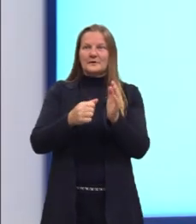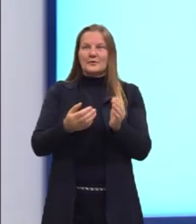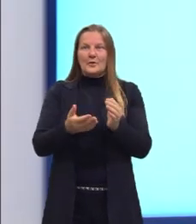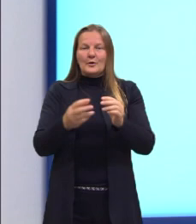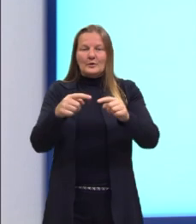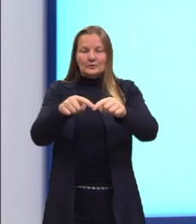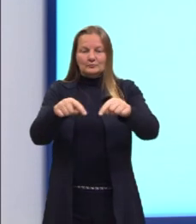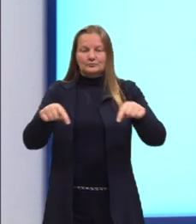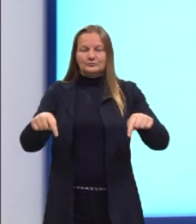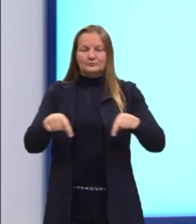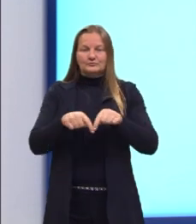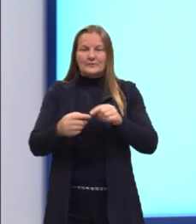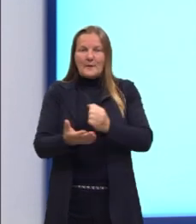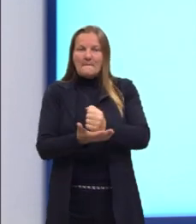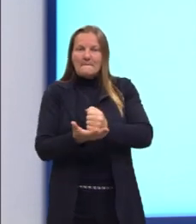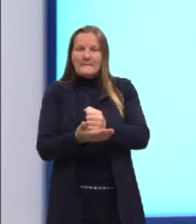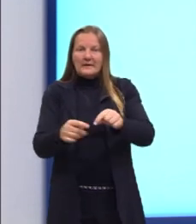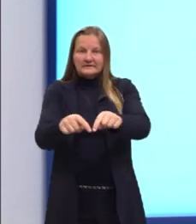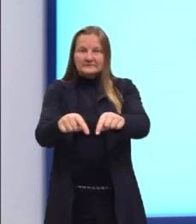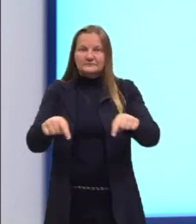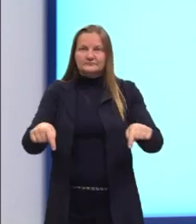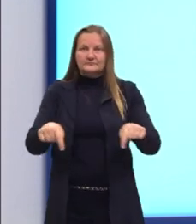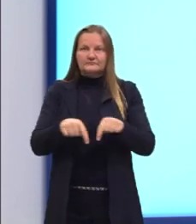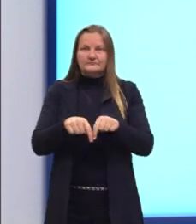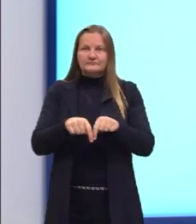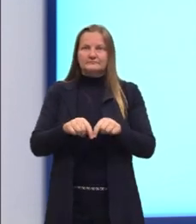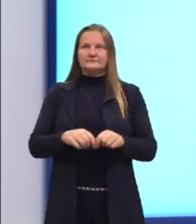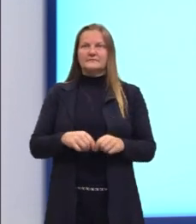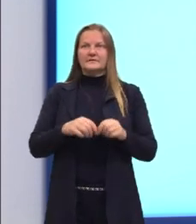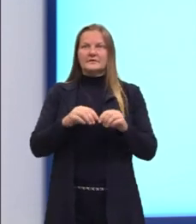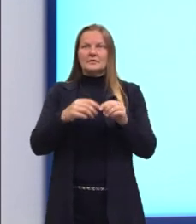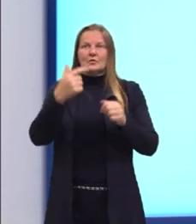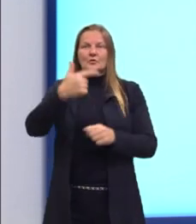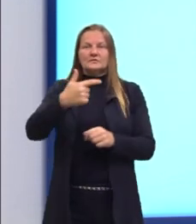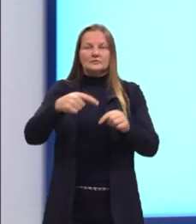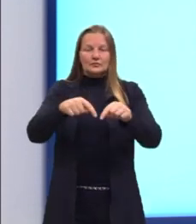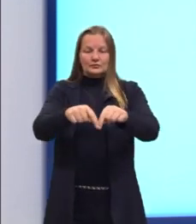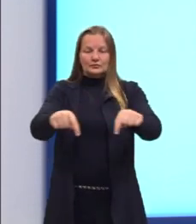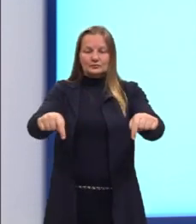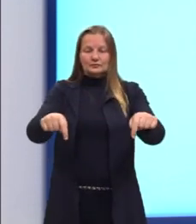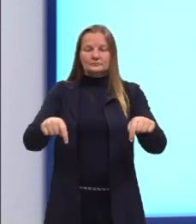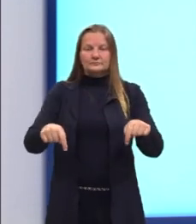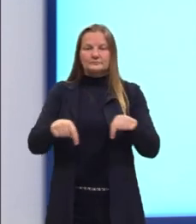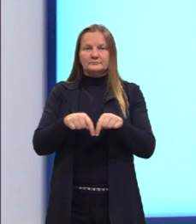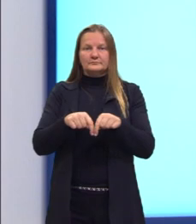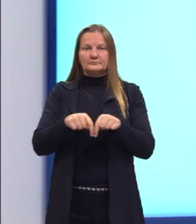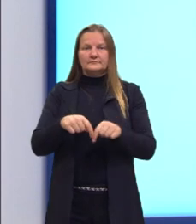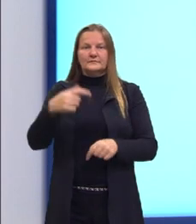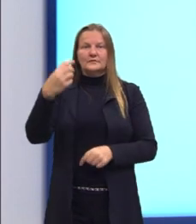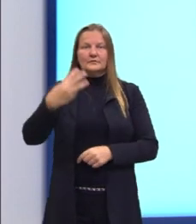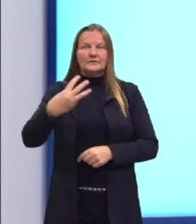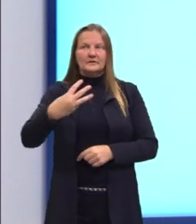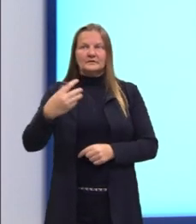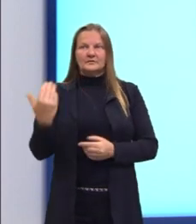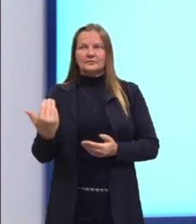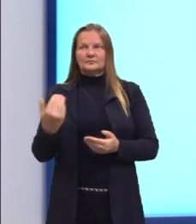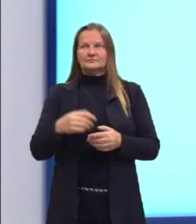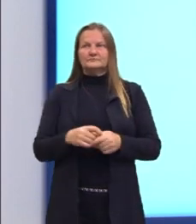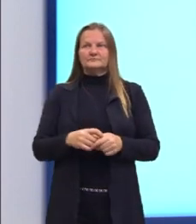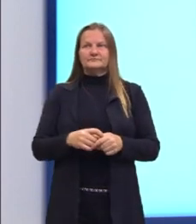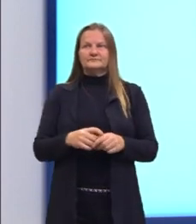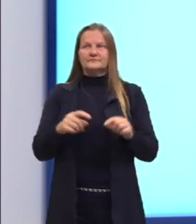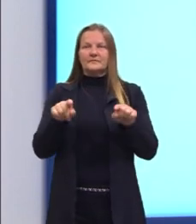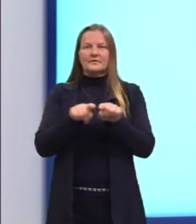triangular, o segundo é um prisma de base quadrangular e o terceiro um